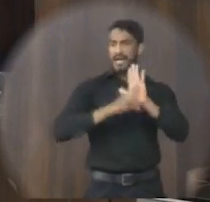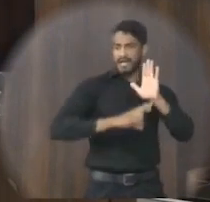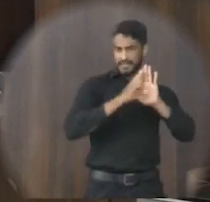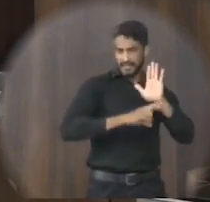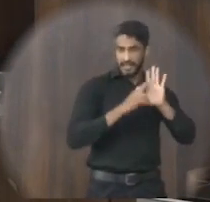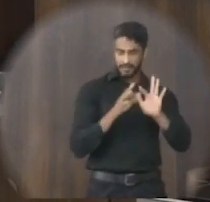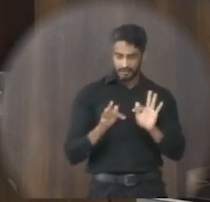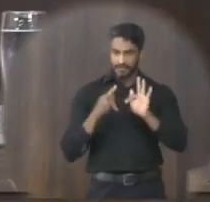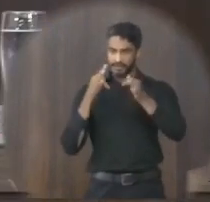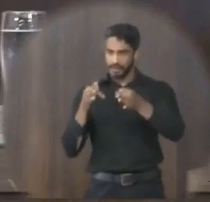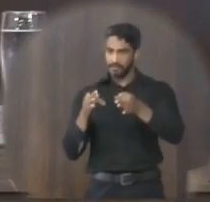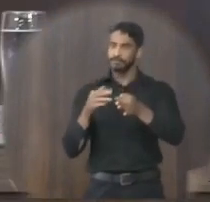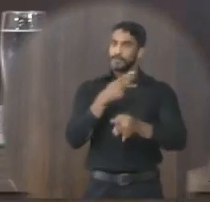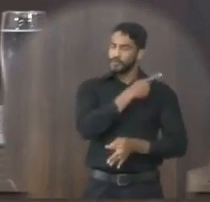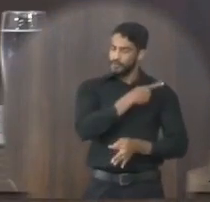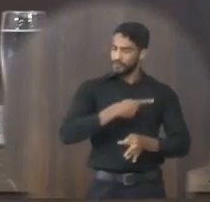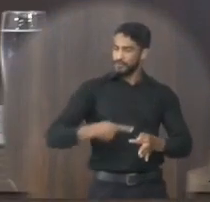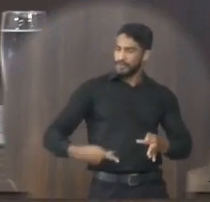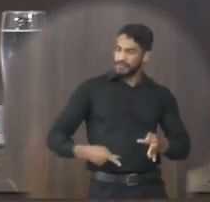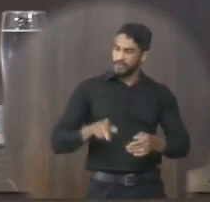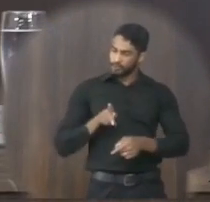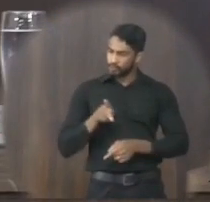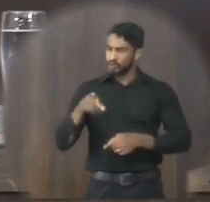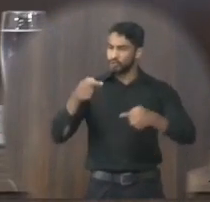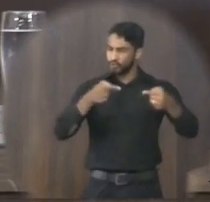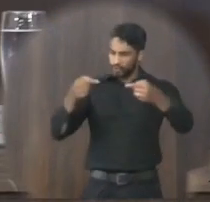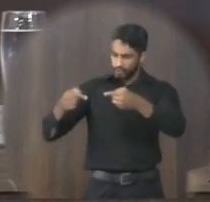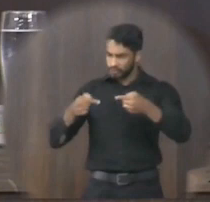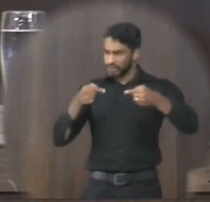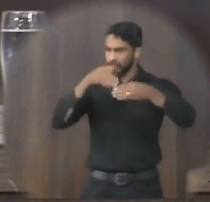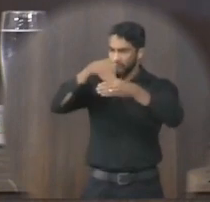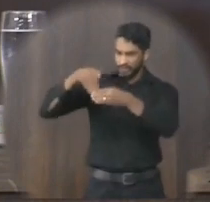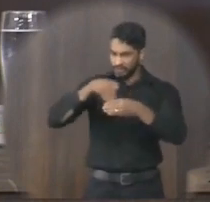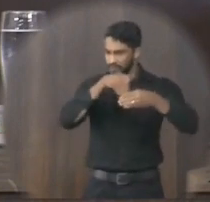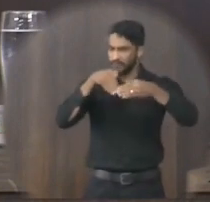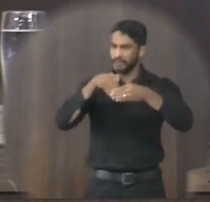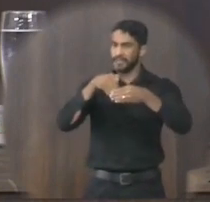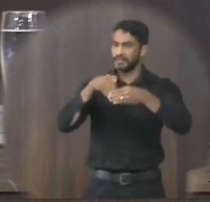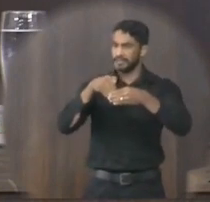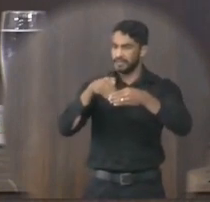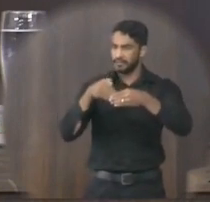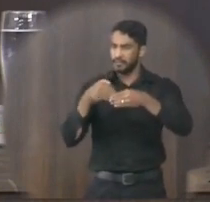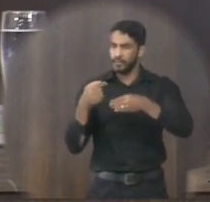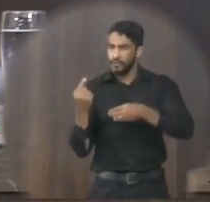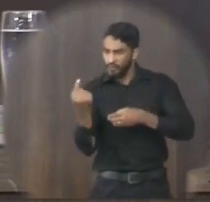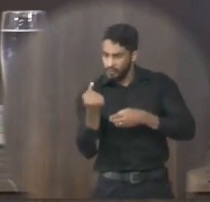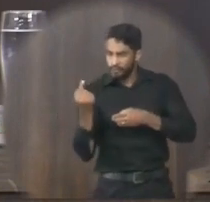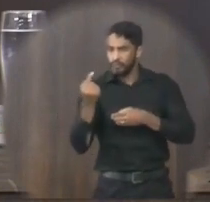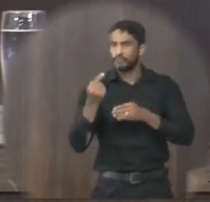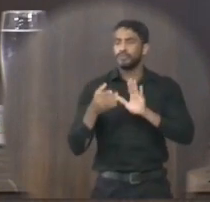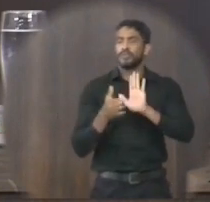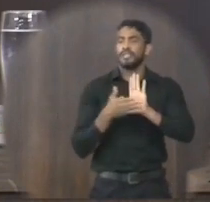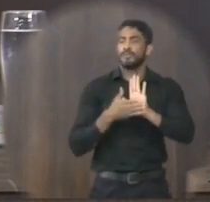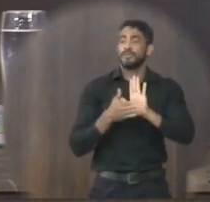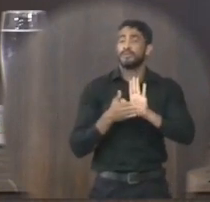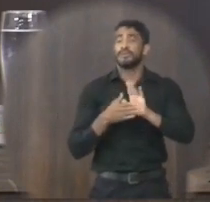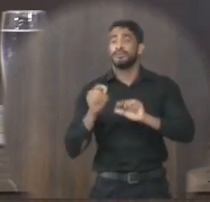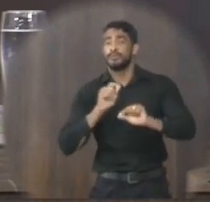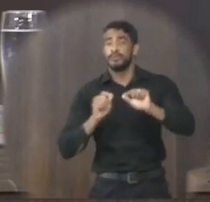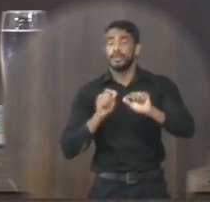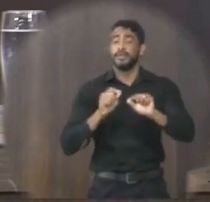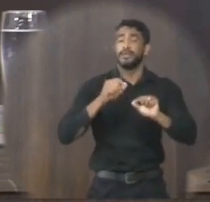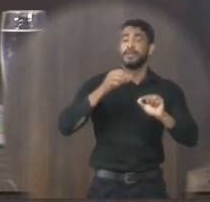O senhor presidente seguiu com discussão E votação em turno único Das seguintes proposições Requerimentos